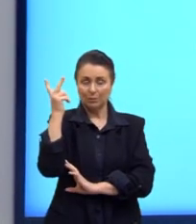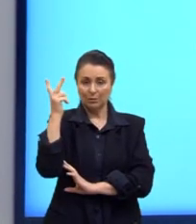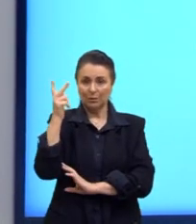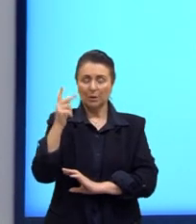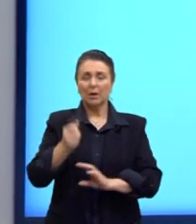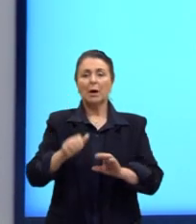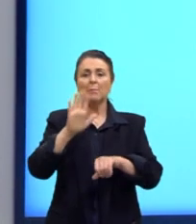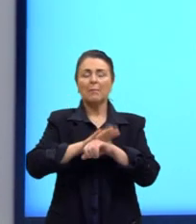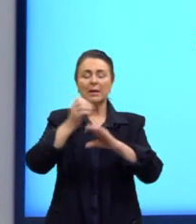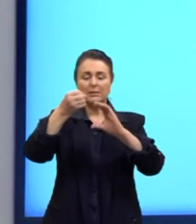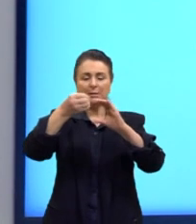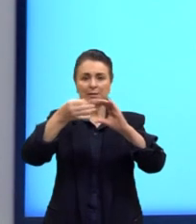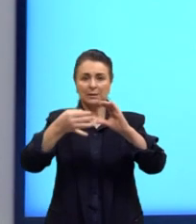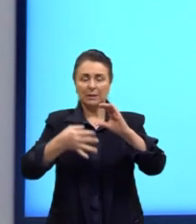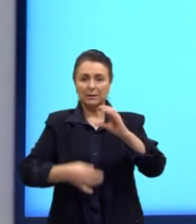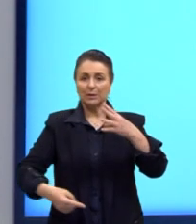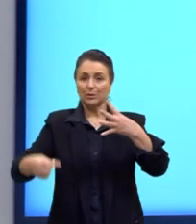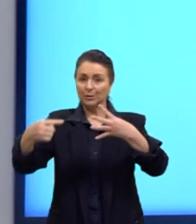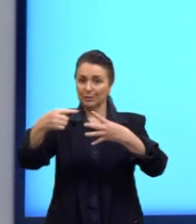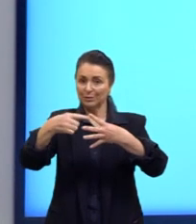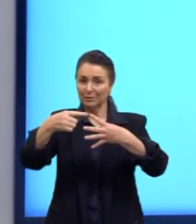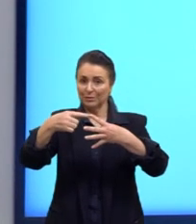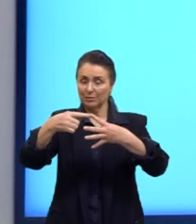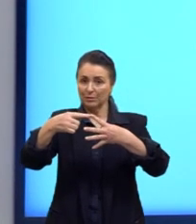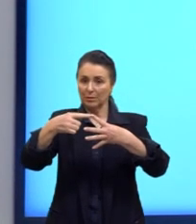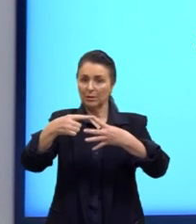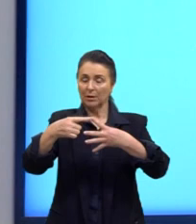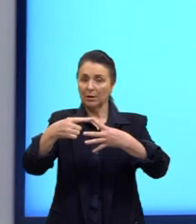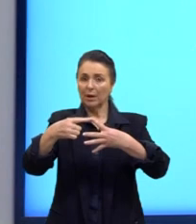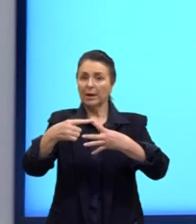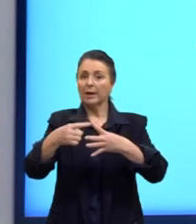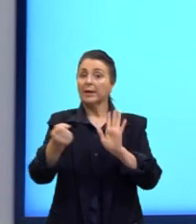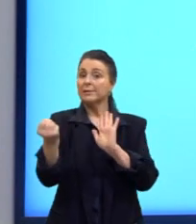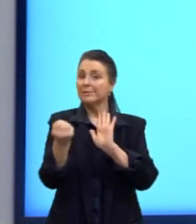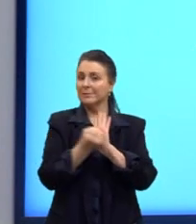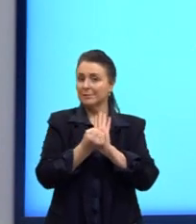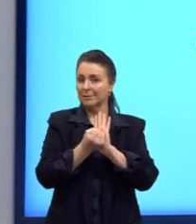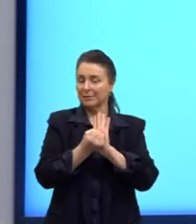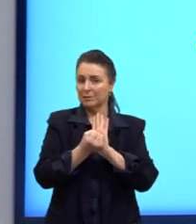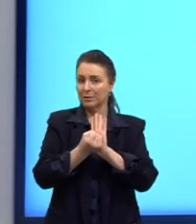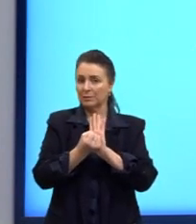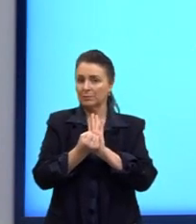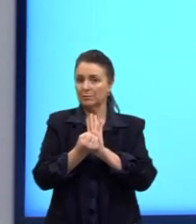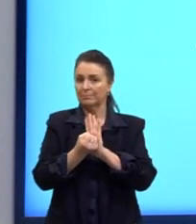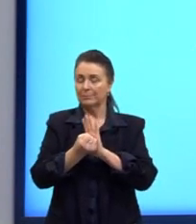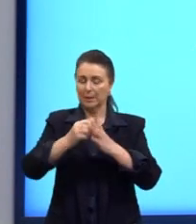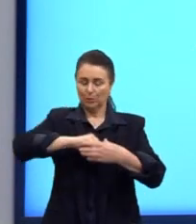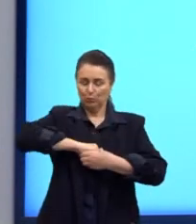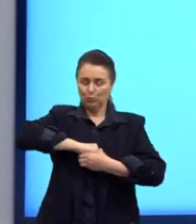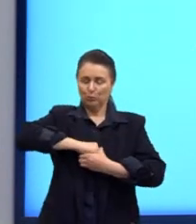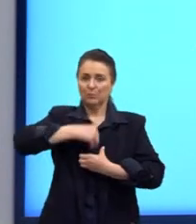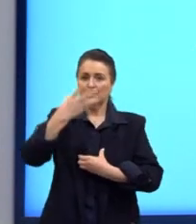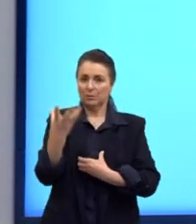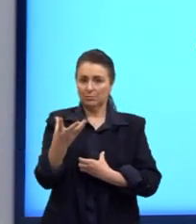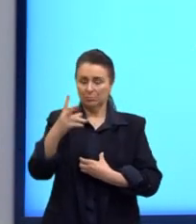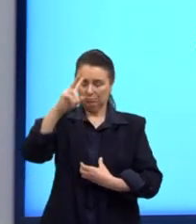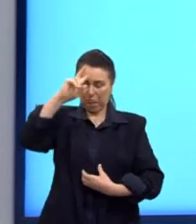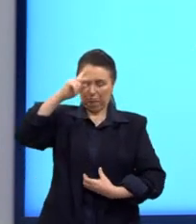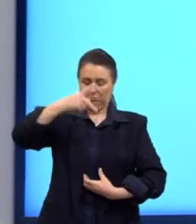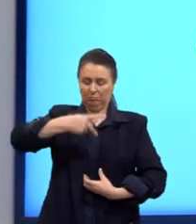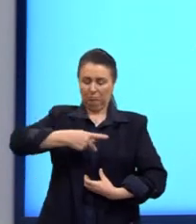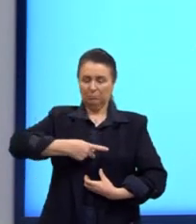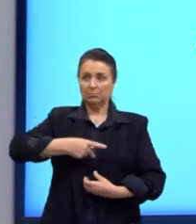características do simbolismo? Como diz o nome, ele é bastante simbólico. Subjetivismo, individualismo e